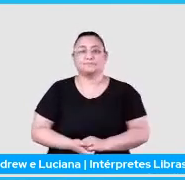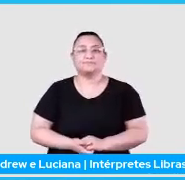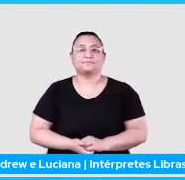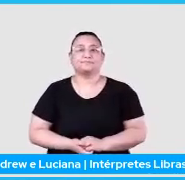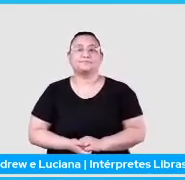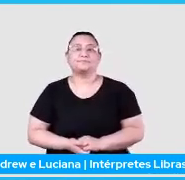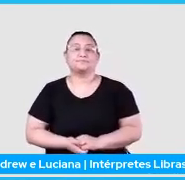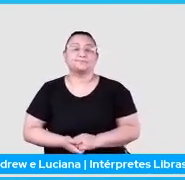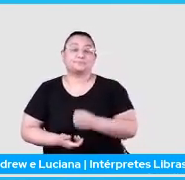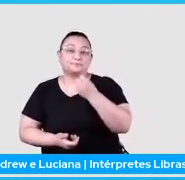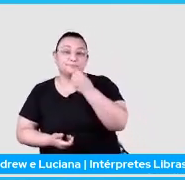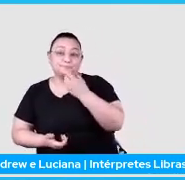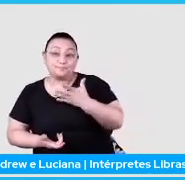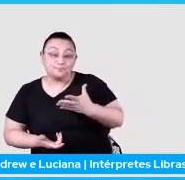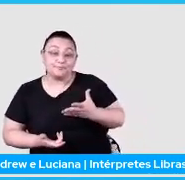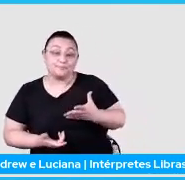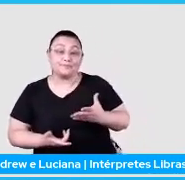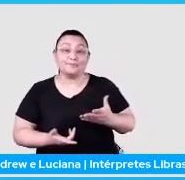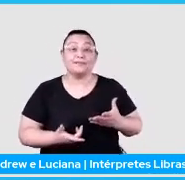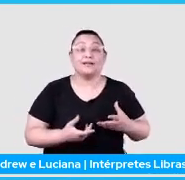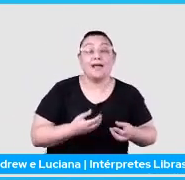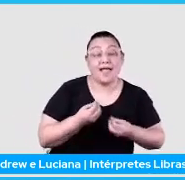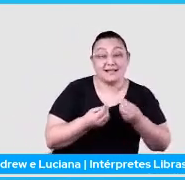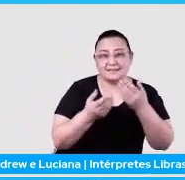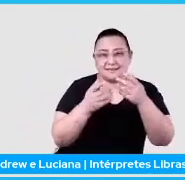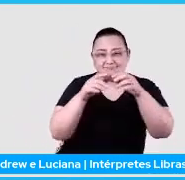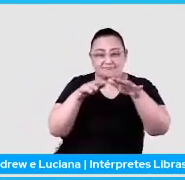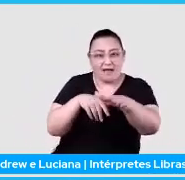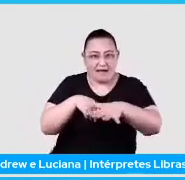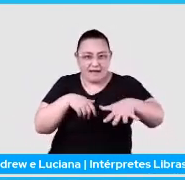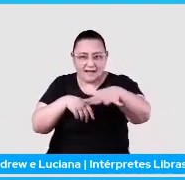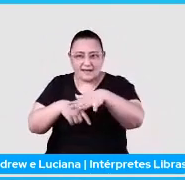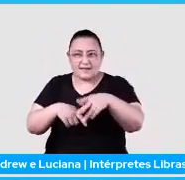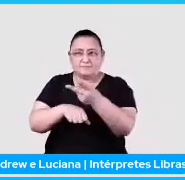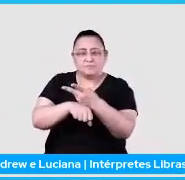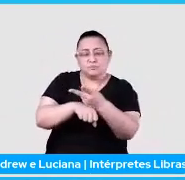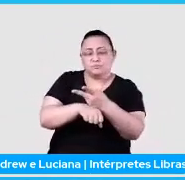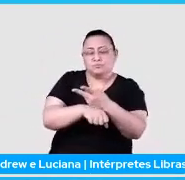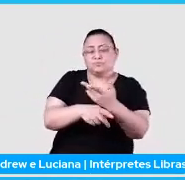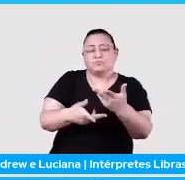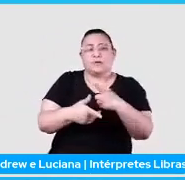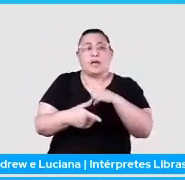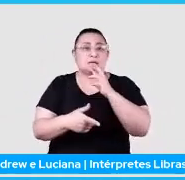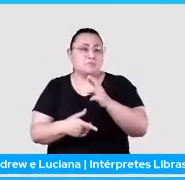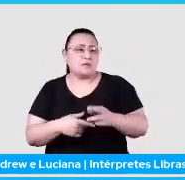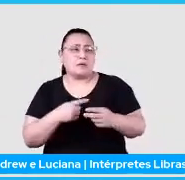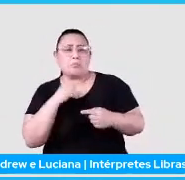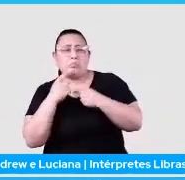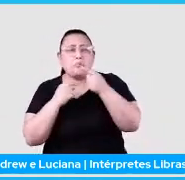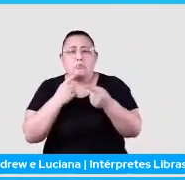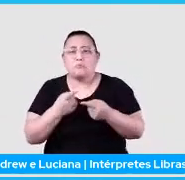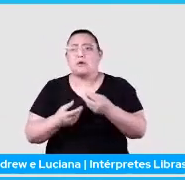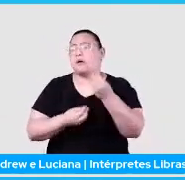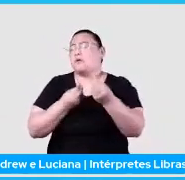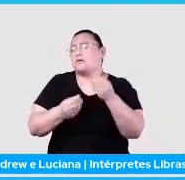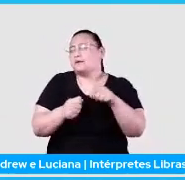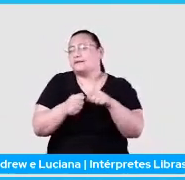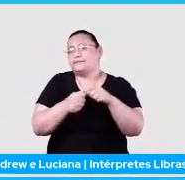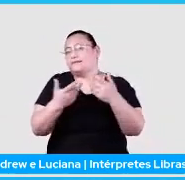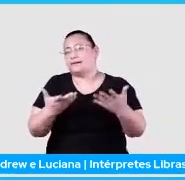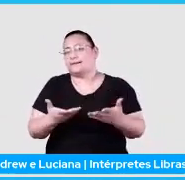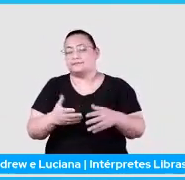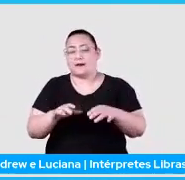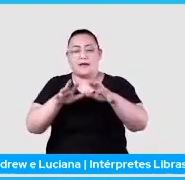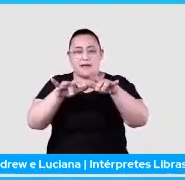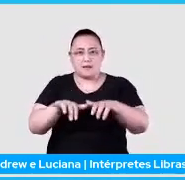Bem, então, essa área, ela busca responder algumas perguntas, como como é que a gente faz para a máquina entender